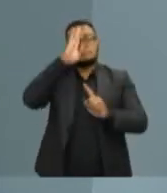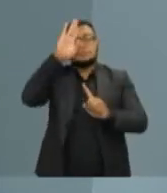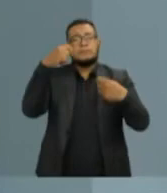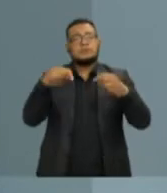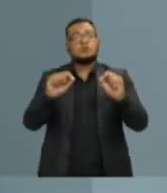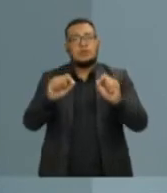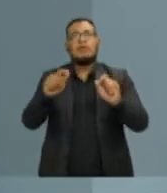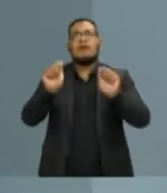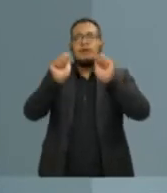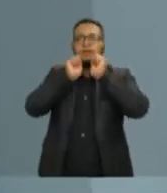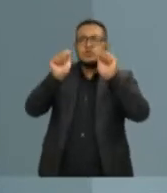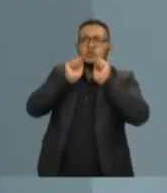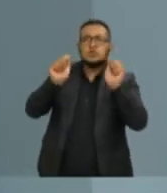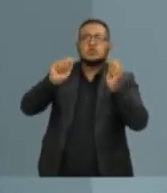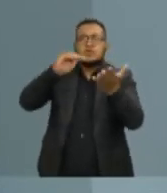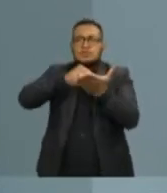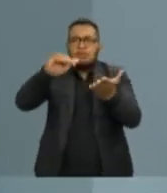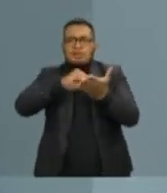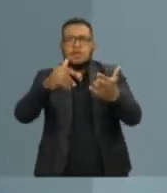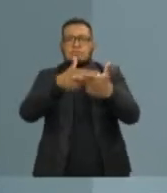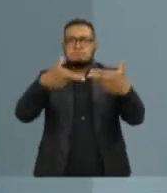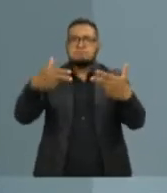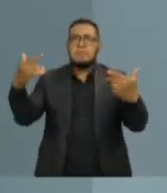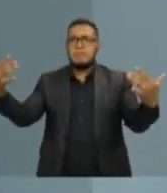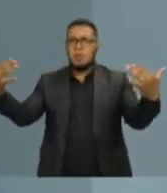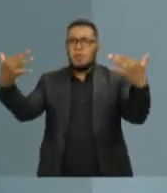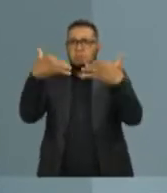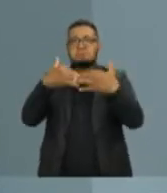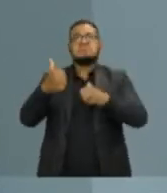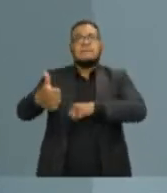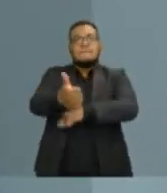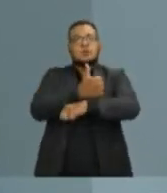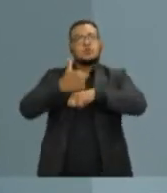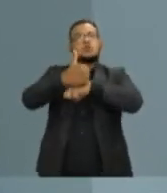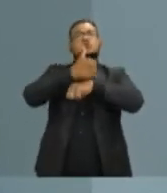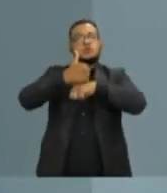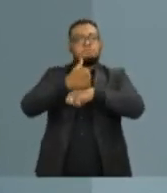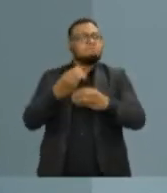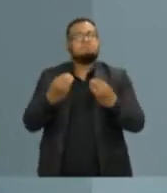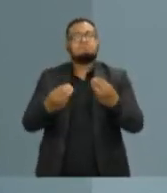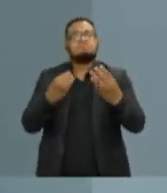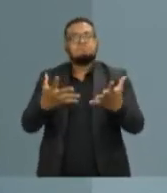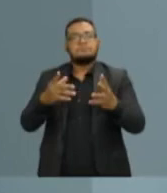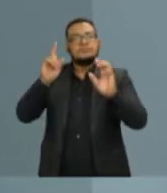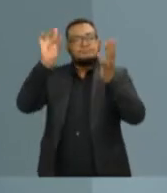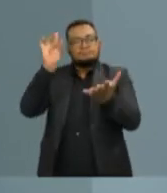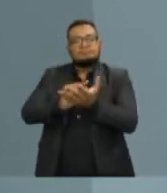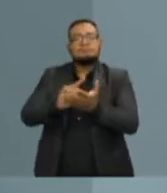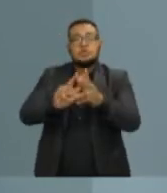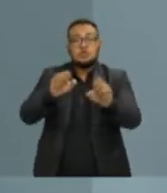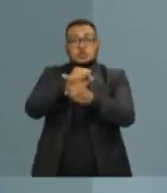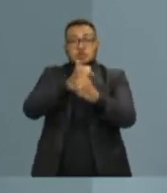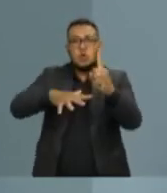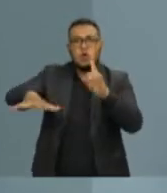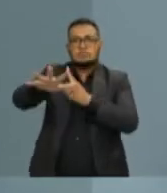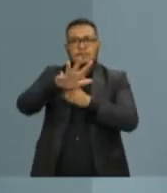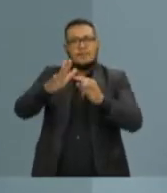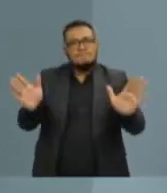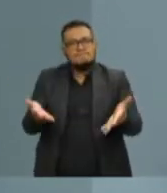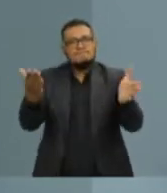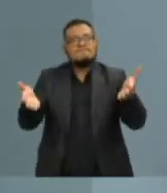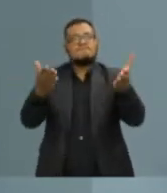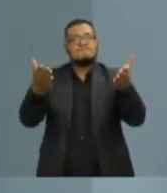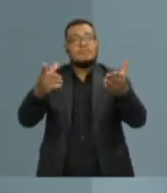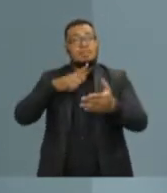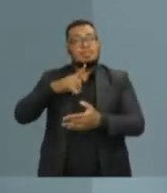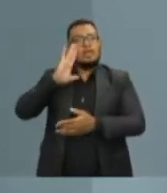assessores, secretários, subsecretários e gerentes, com capacidade gerencial, para dar a resposta que a sociedade precisa. Temos um orçamento de